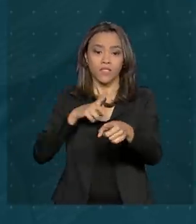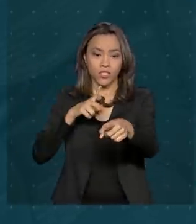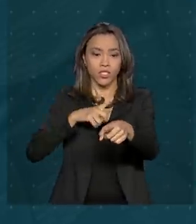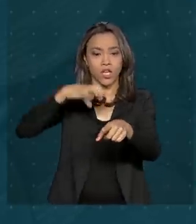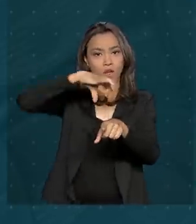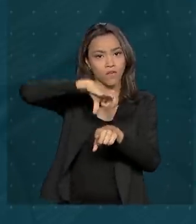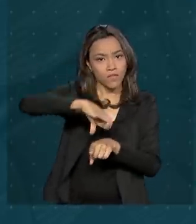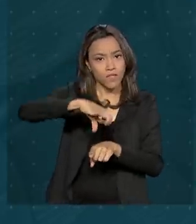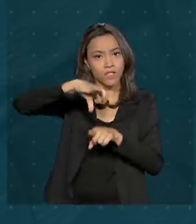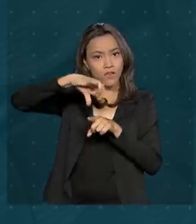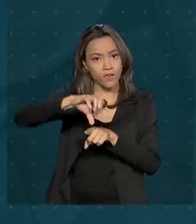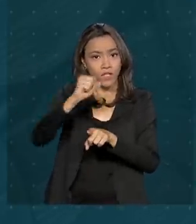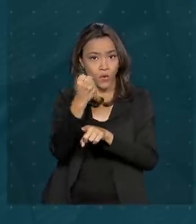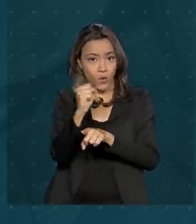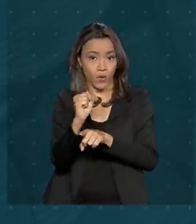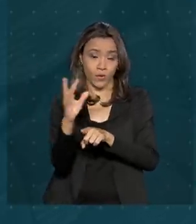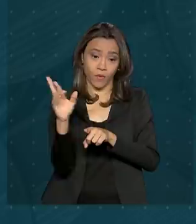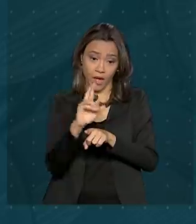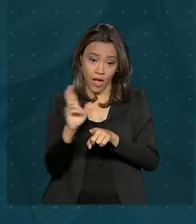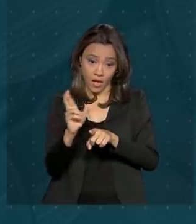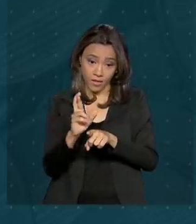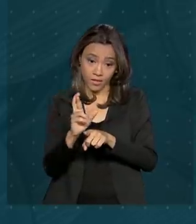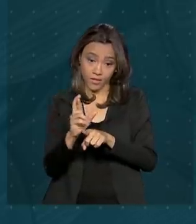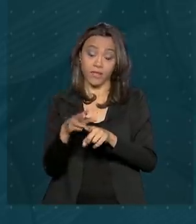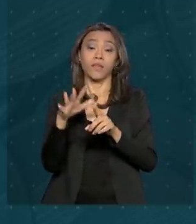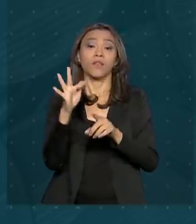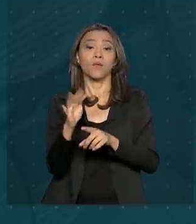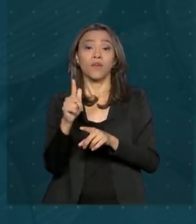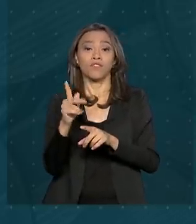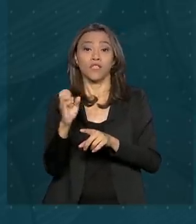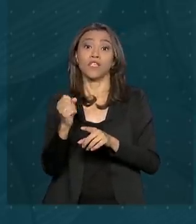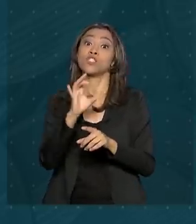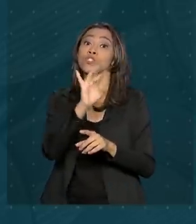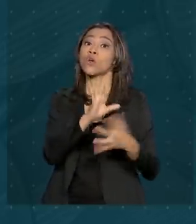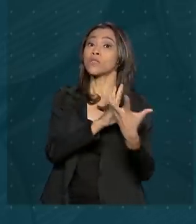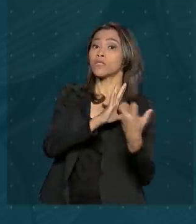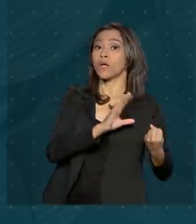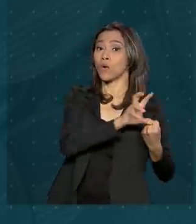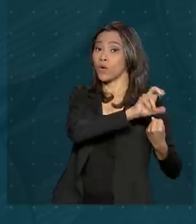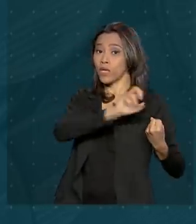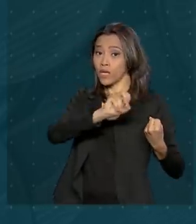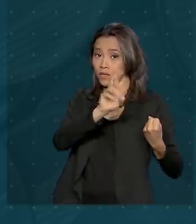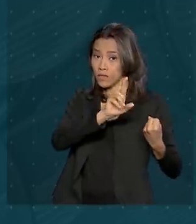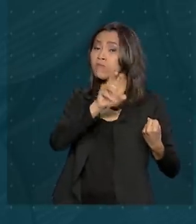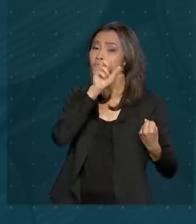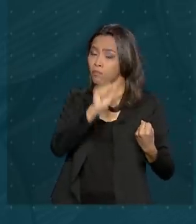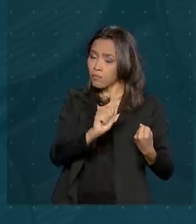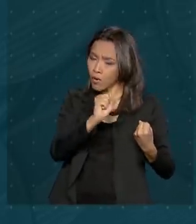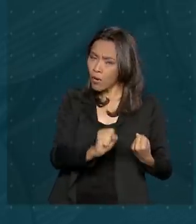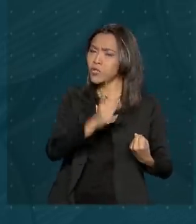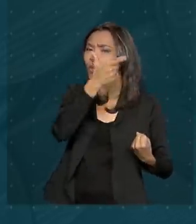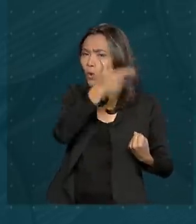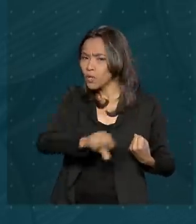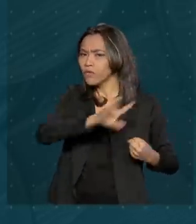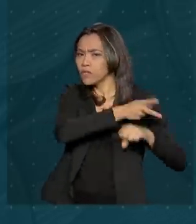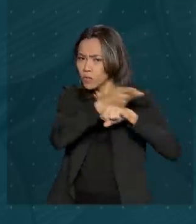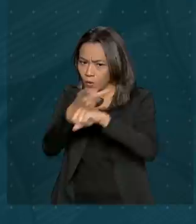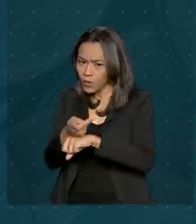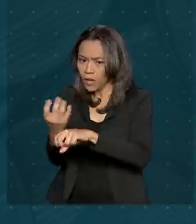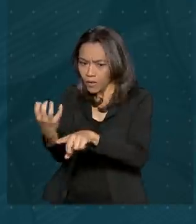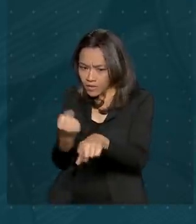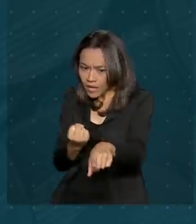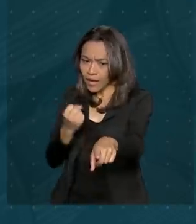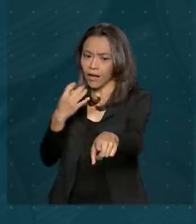998,00 no FGTS e sacou os R$,00 autorizados pelo governo pode pegar também a diferença de R$